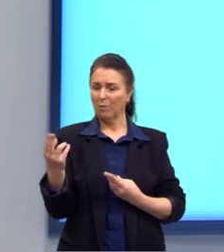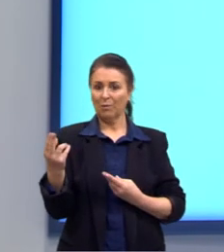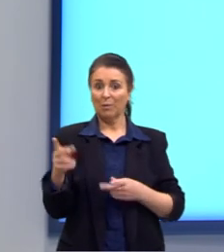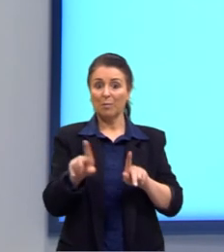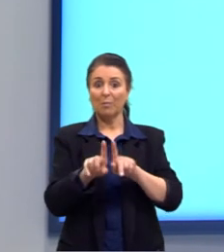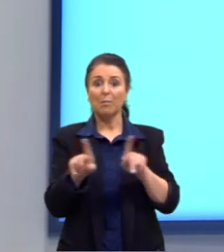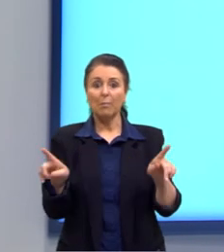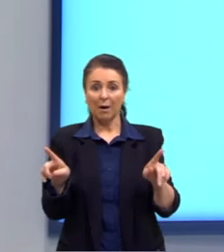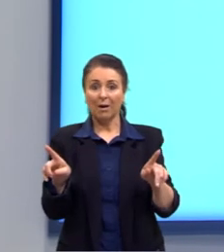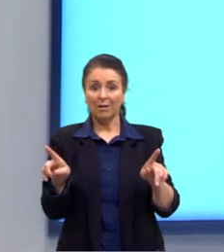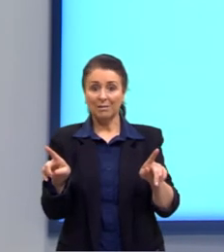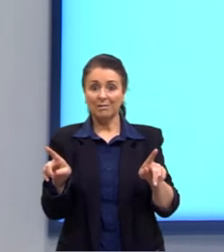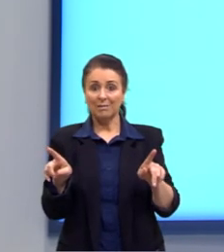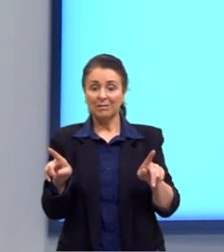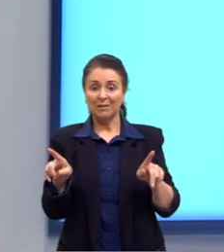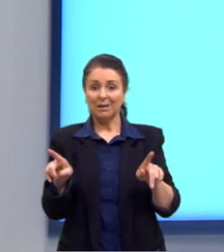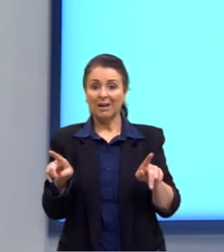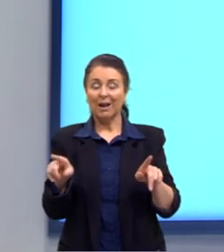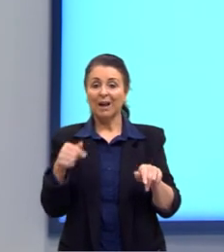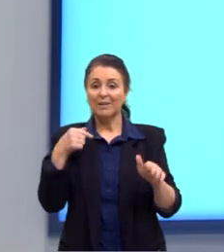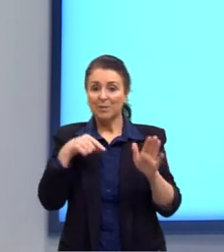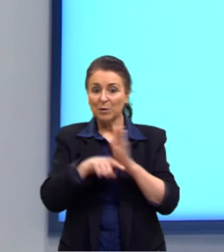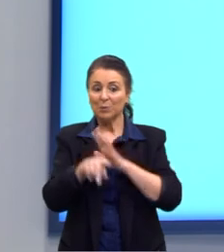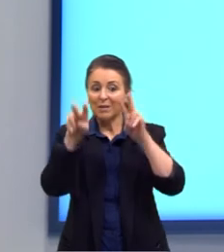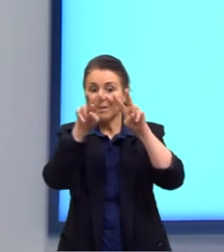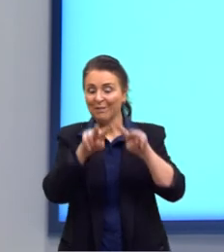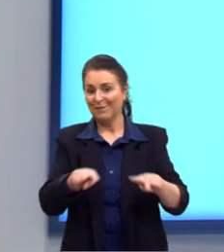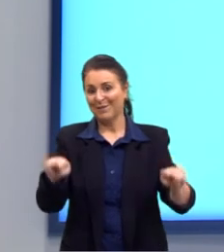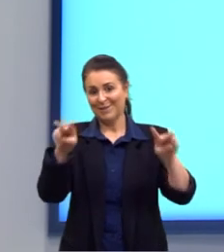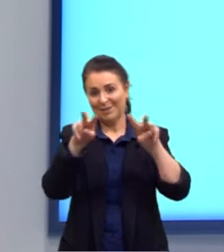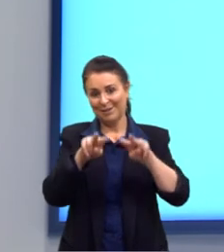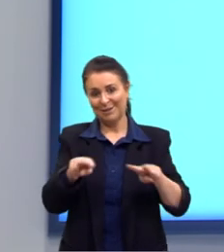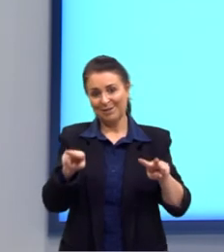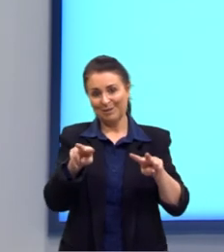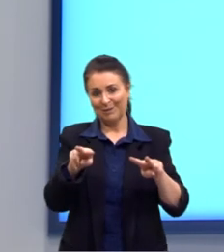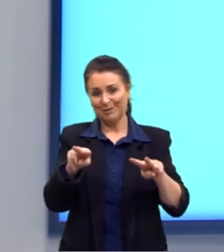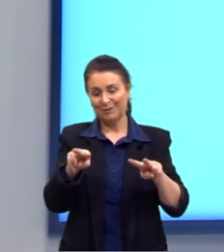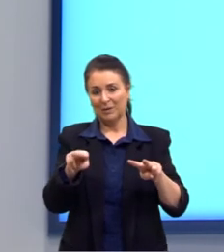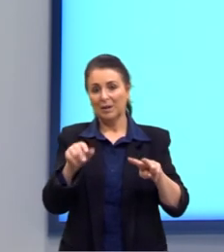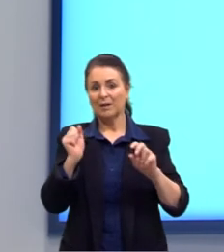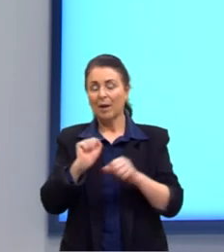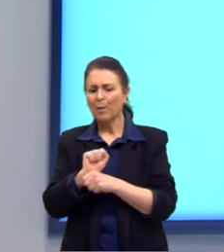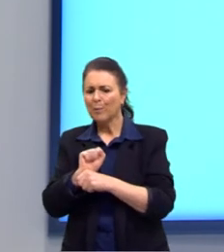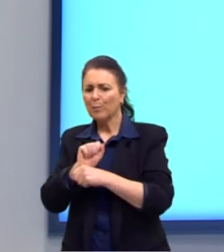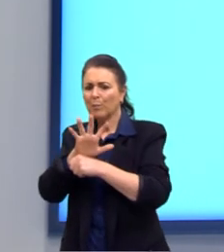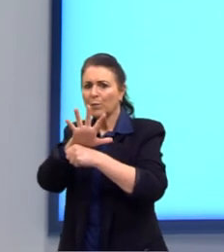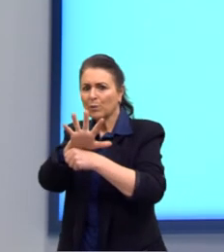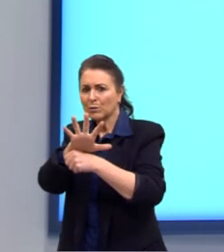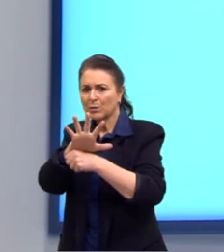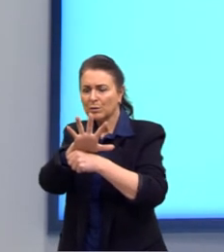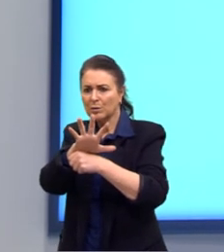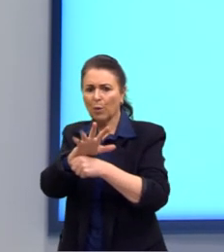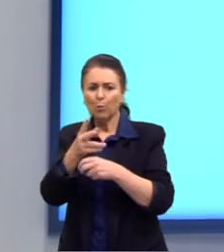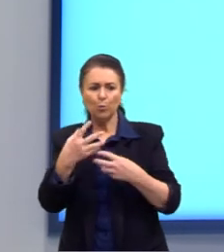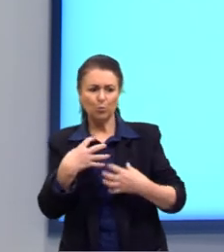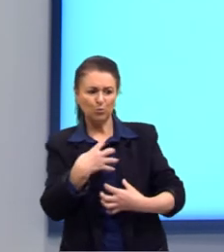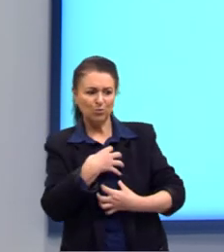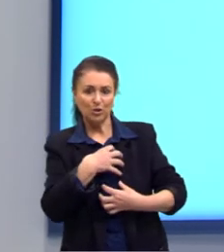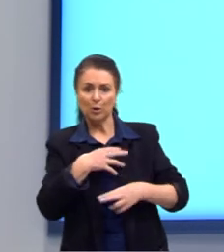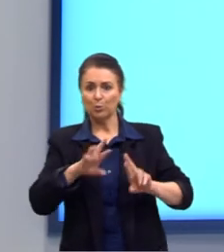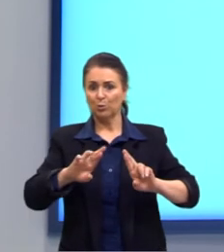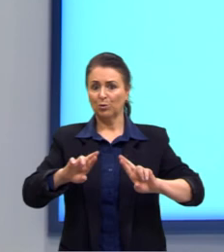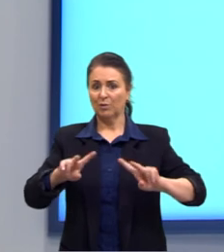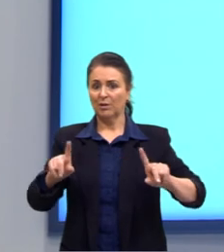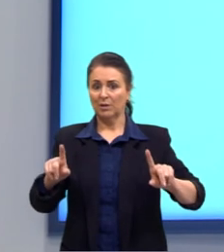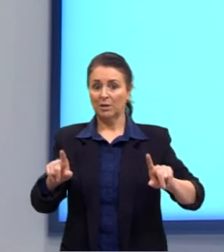Mas aí entra, então, essa questão da visualização. Nós vimos a projeção ortogonal e tudo mais. Essa